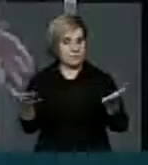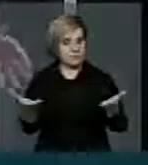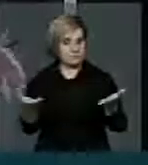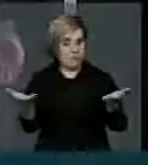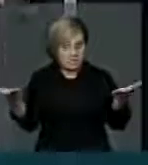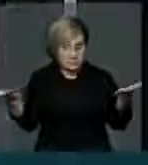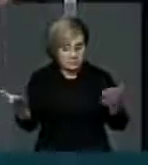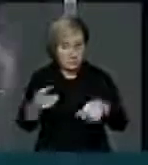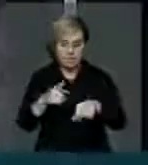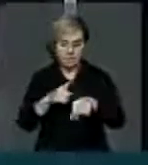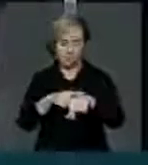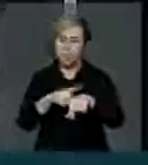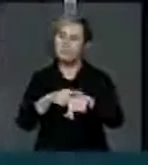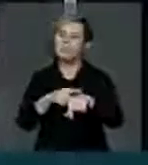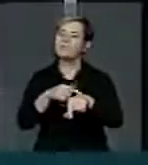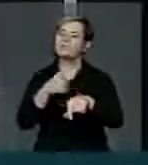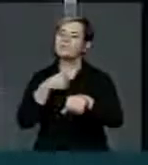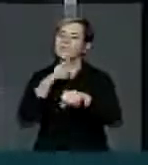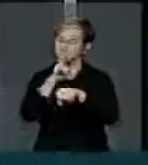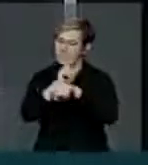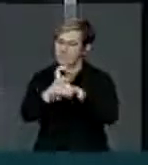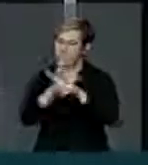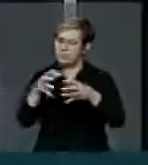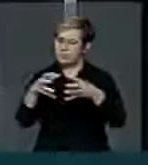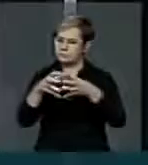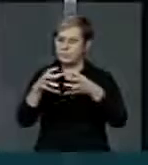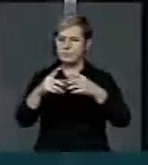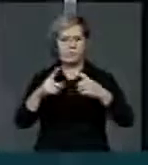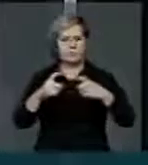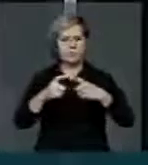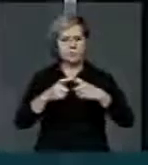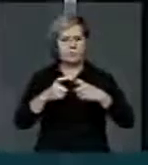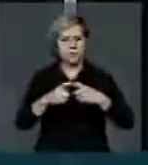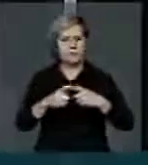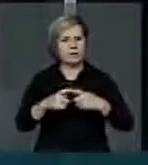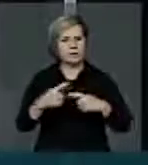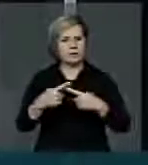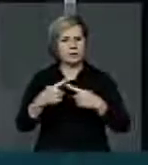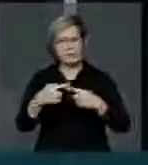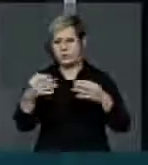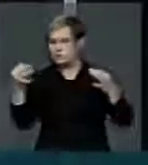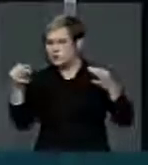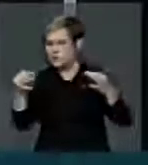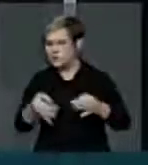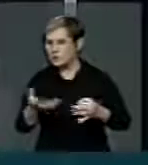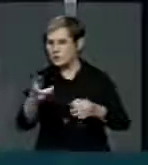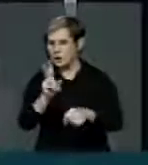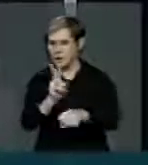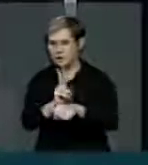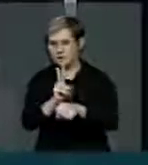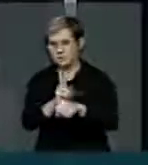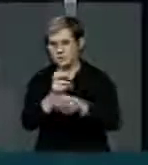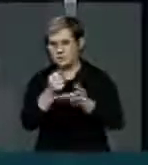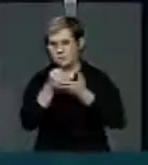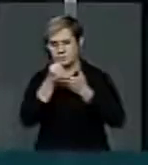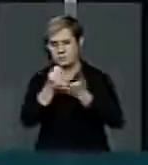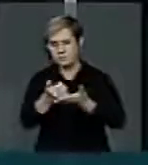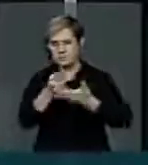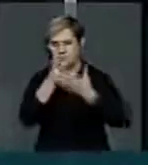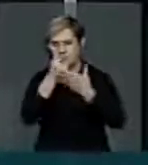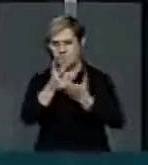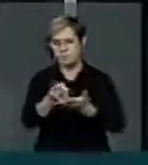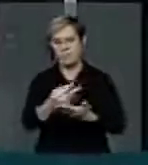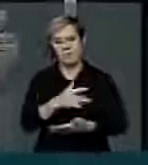nesse momento, eu sou obrigado a defender a classe médica, porque ela está correta. Ela quer preservar a saúde das